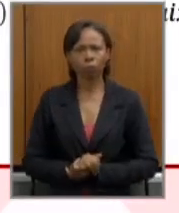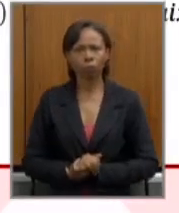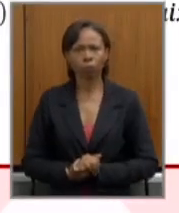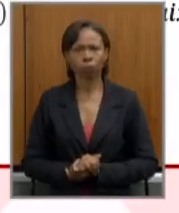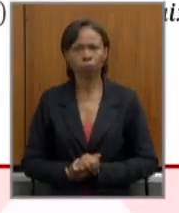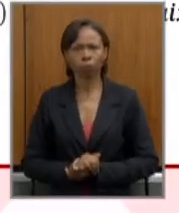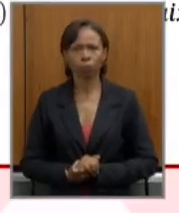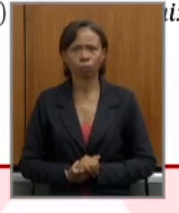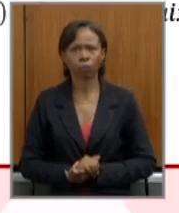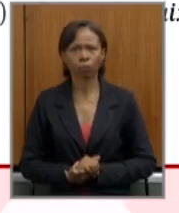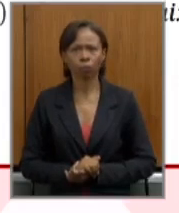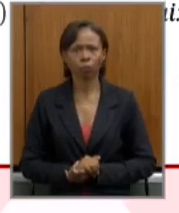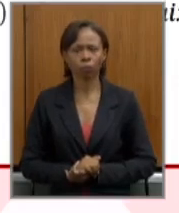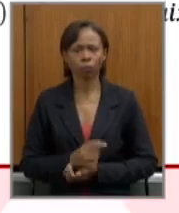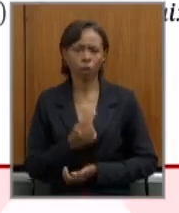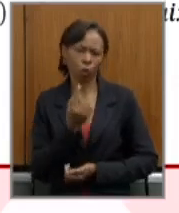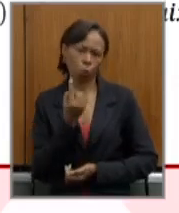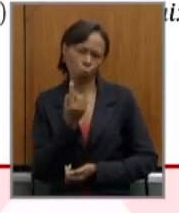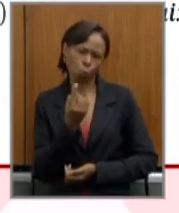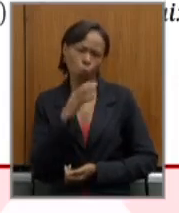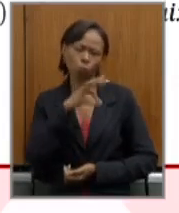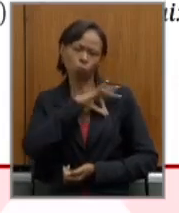um salário